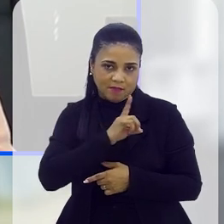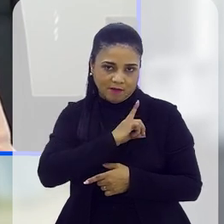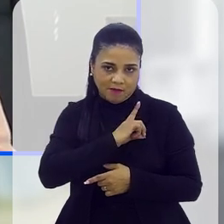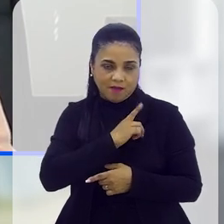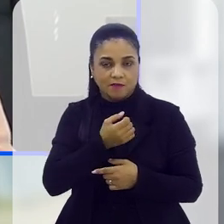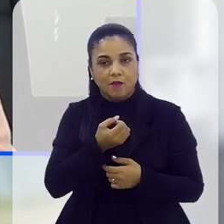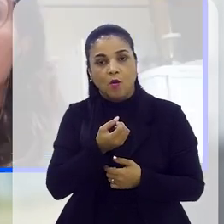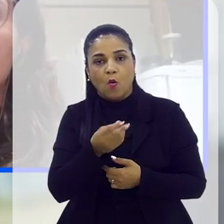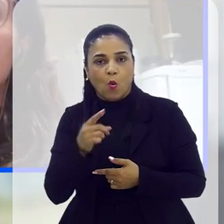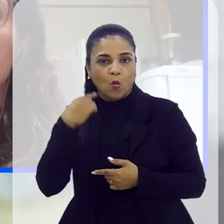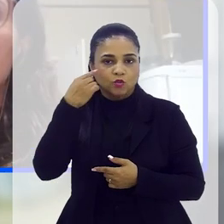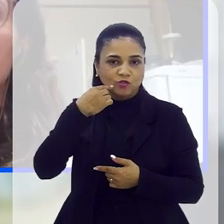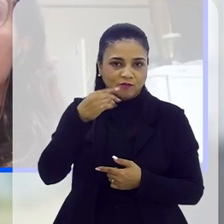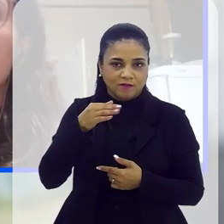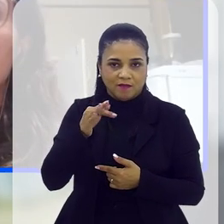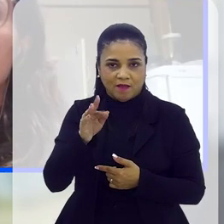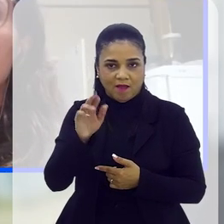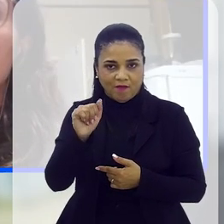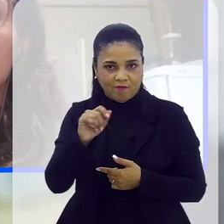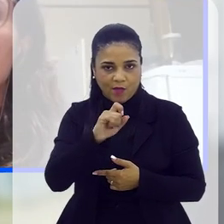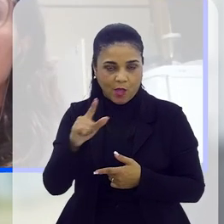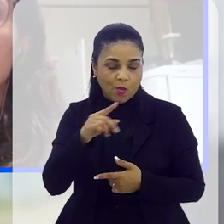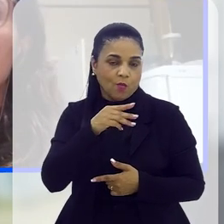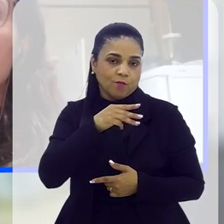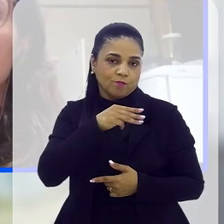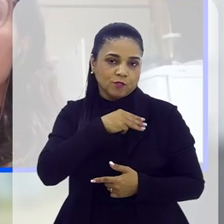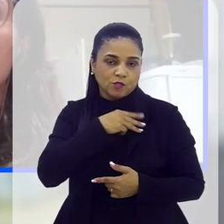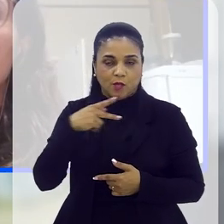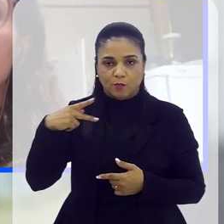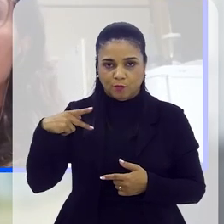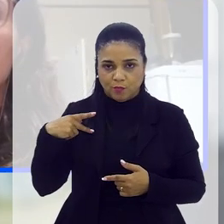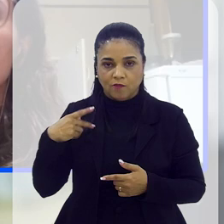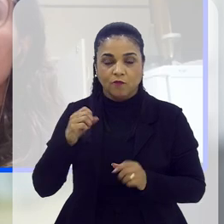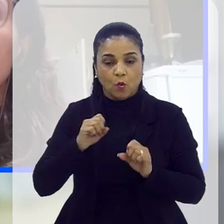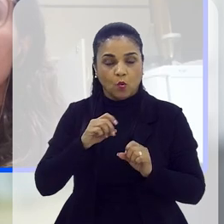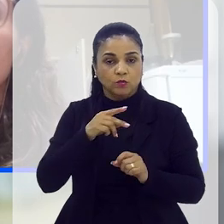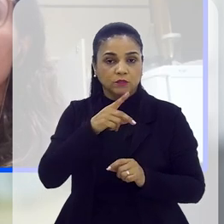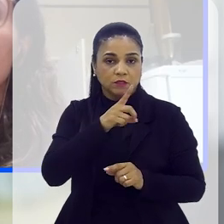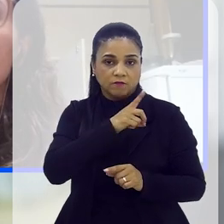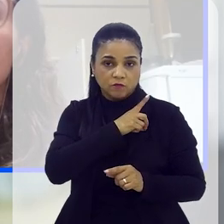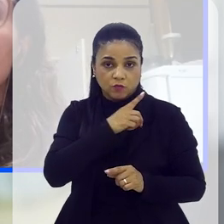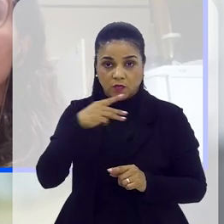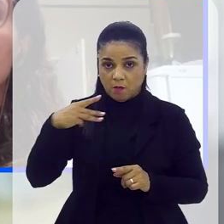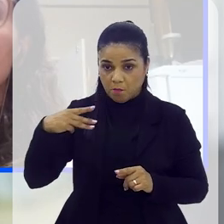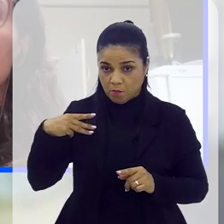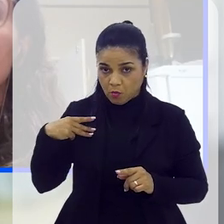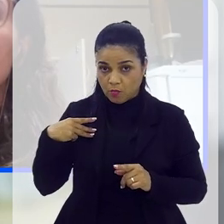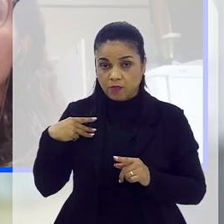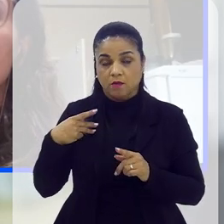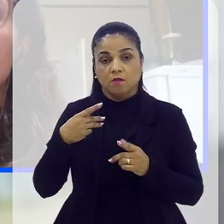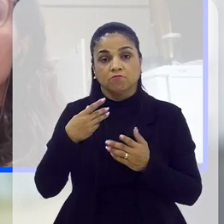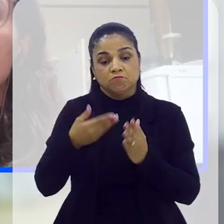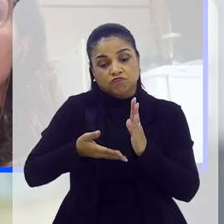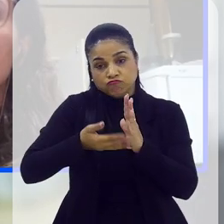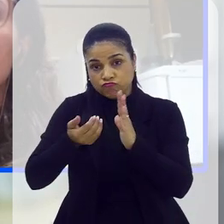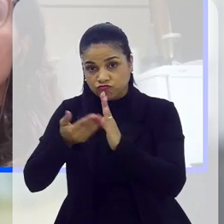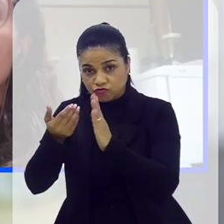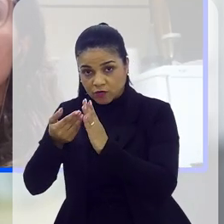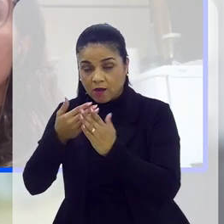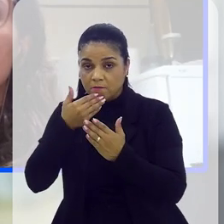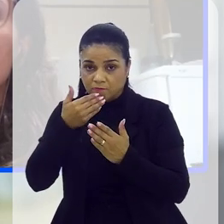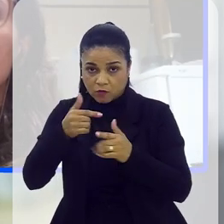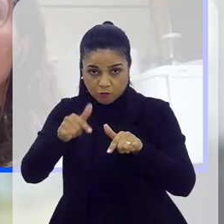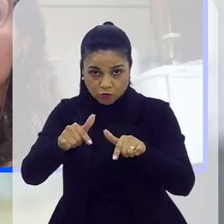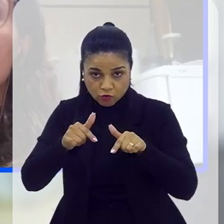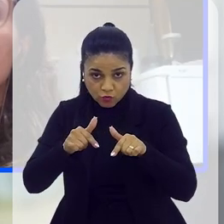ou quando o Ministério Público ou a própria Defensoria fizer essa postulação, todos